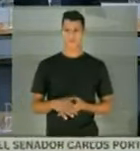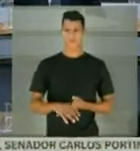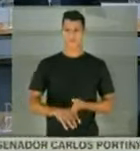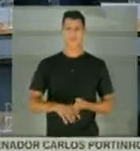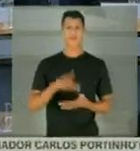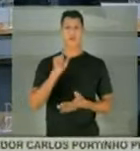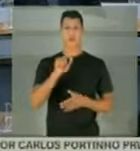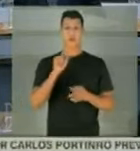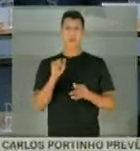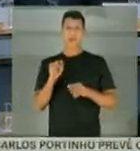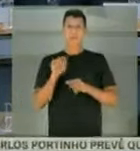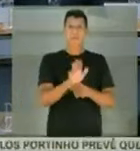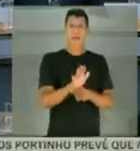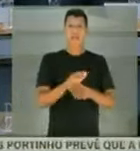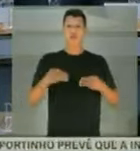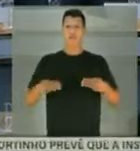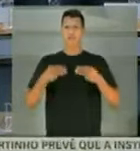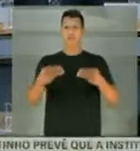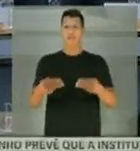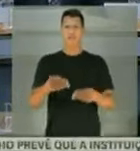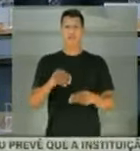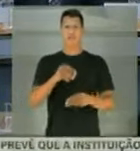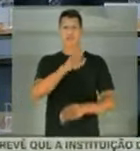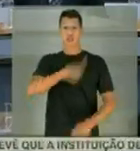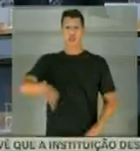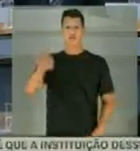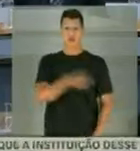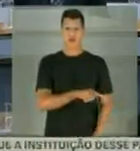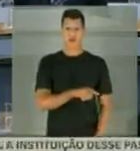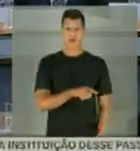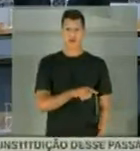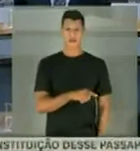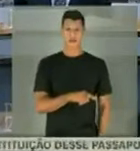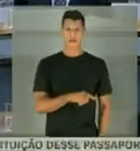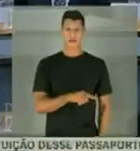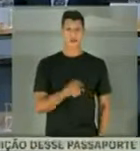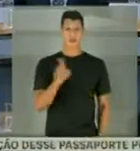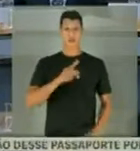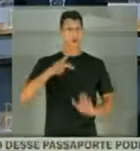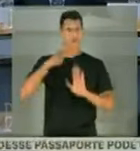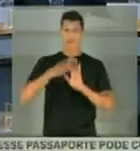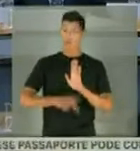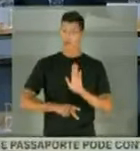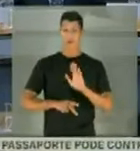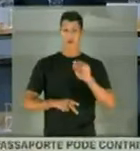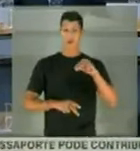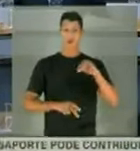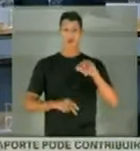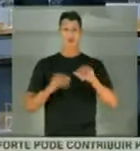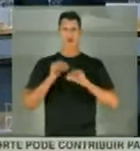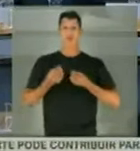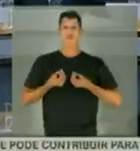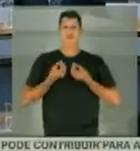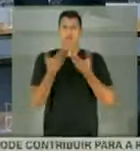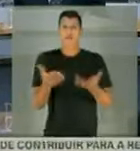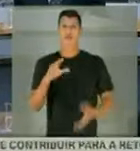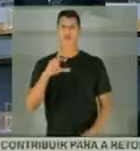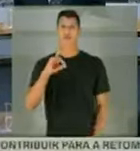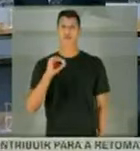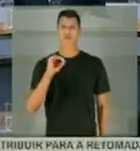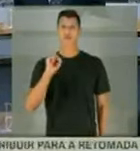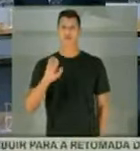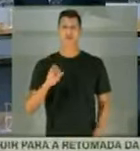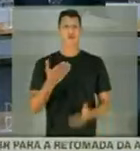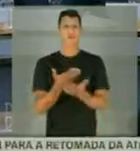O que impede o Ministério de revogar essa nota informativa? A nota não é um protocolo, a nota é apenas uma informação de dose. Ela